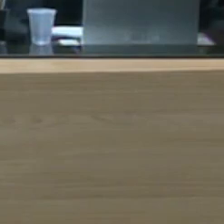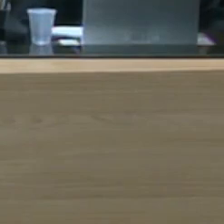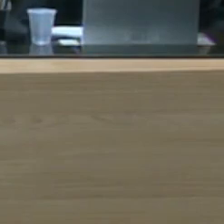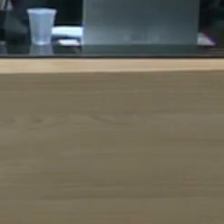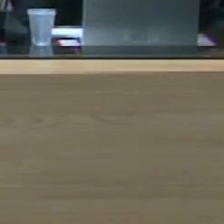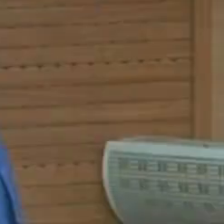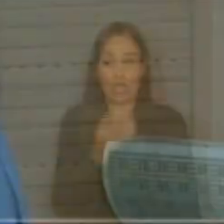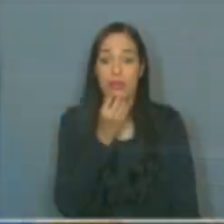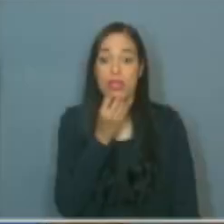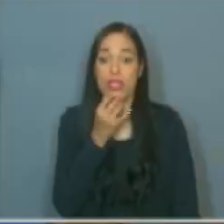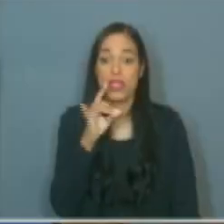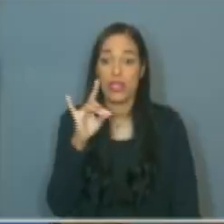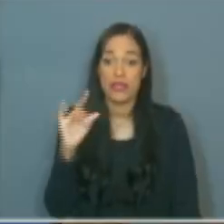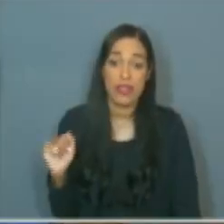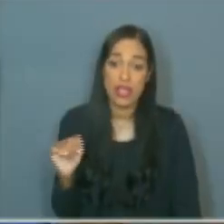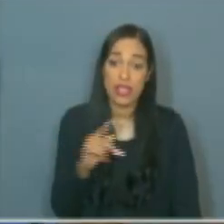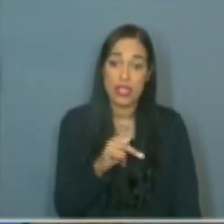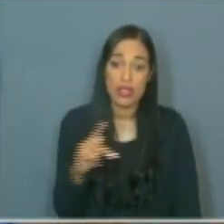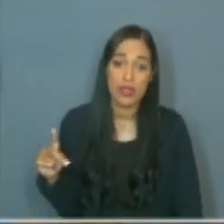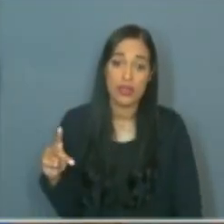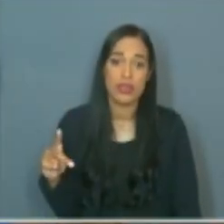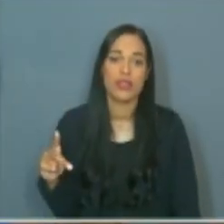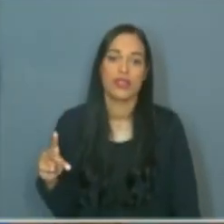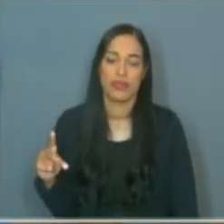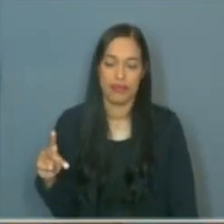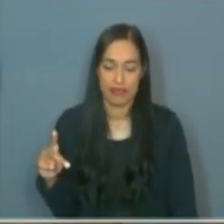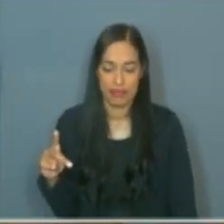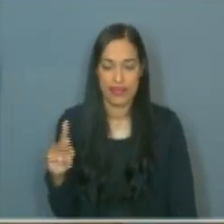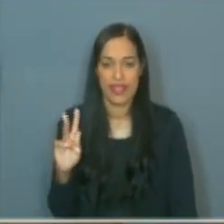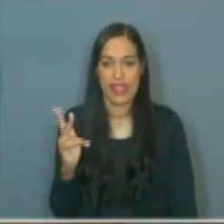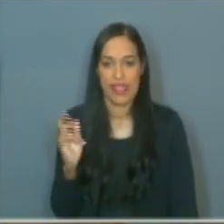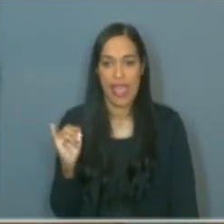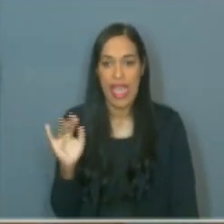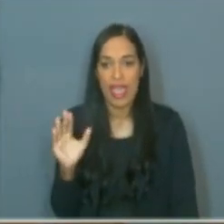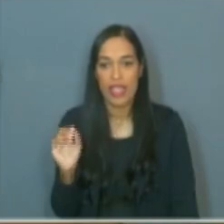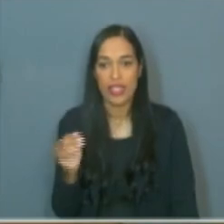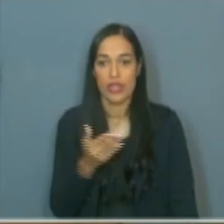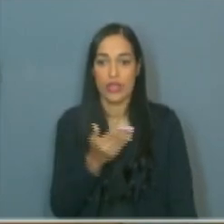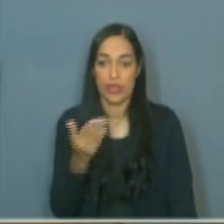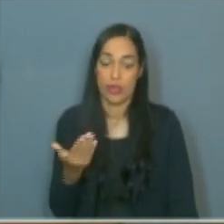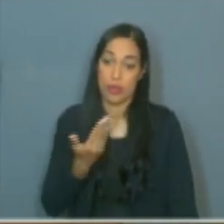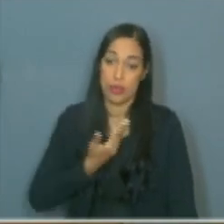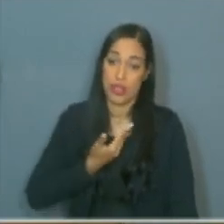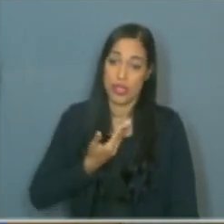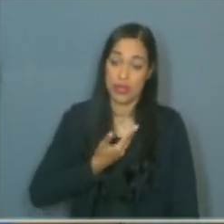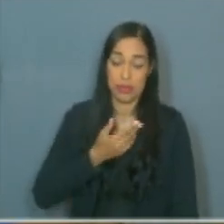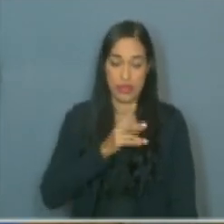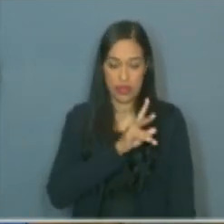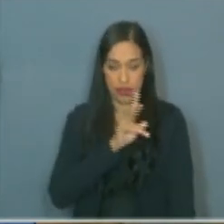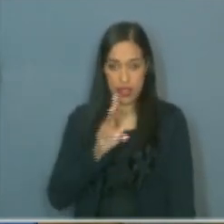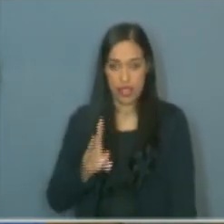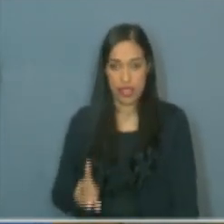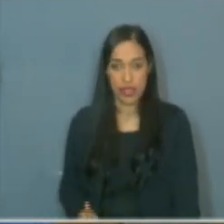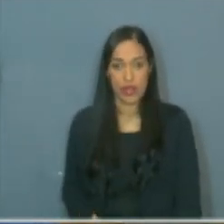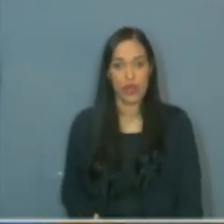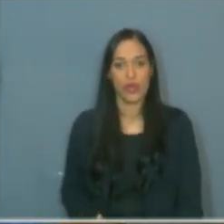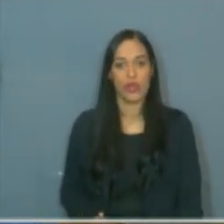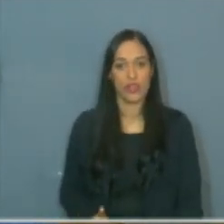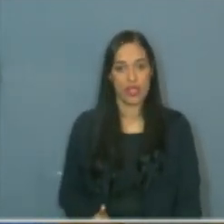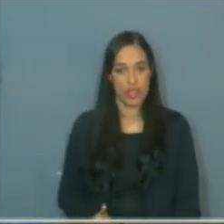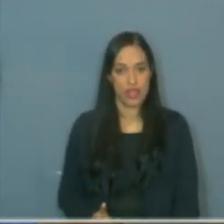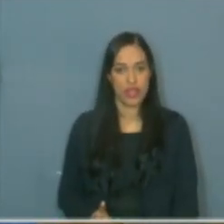Bom dia, seu presidente, vereador Helio Guabiraba, minhas colegas vereadoras, meus colegas vereadores.